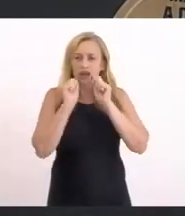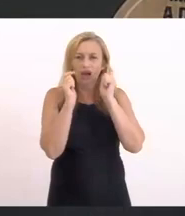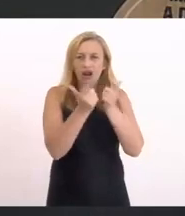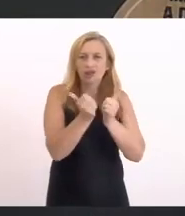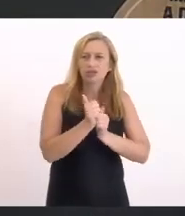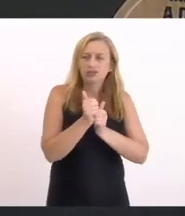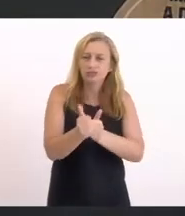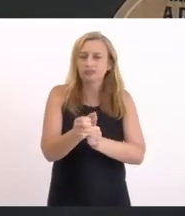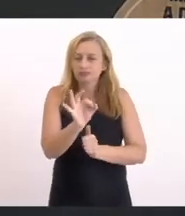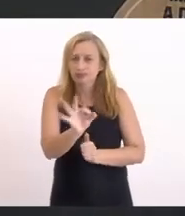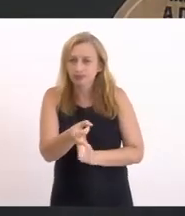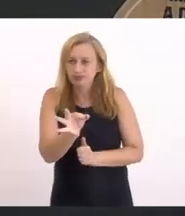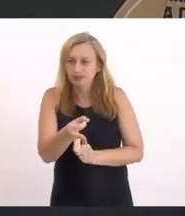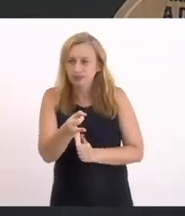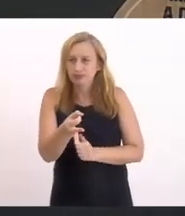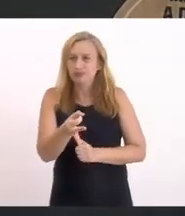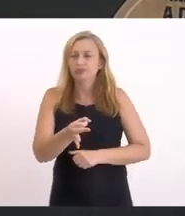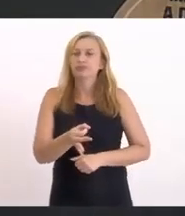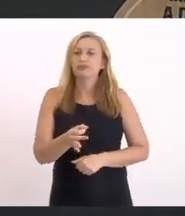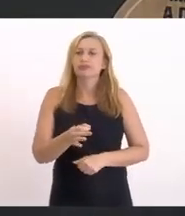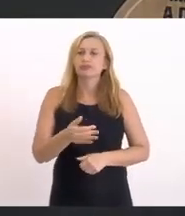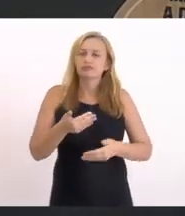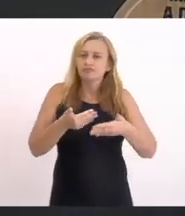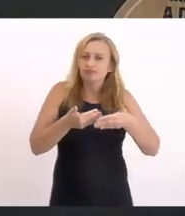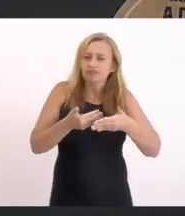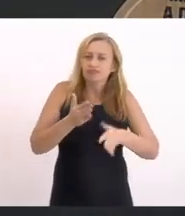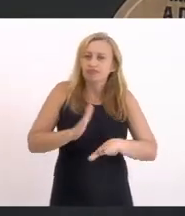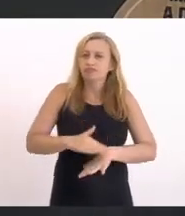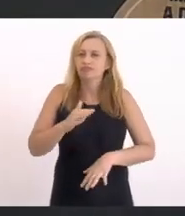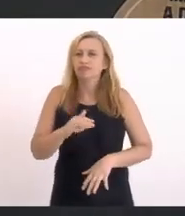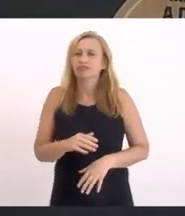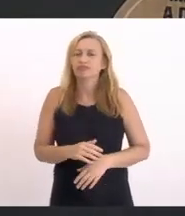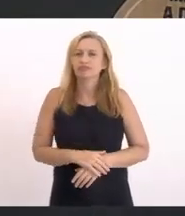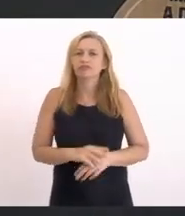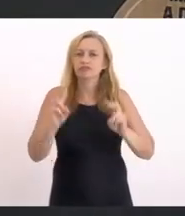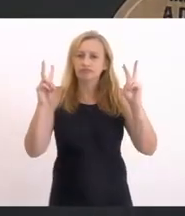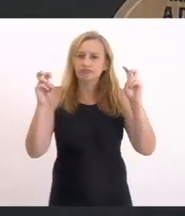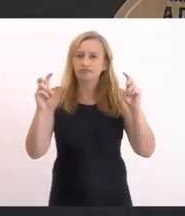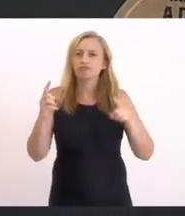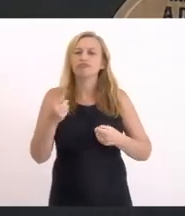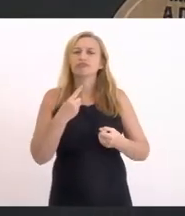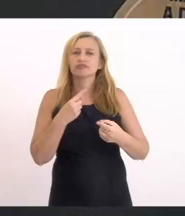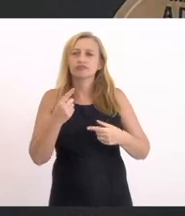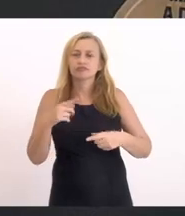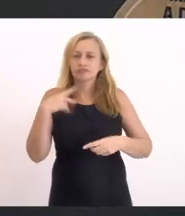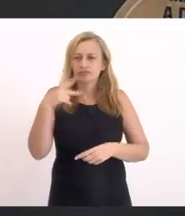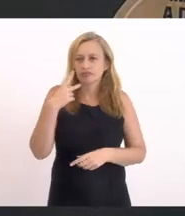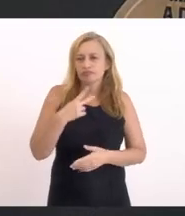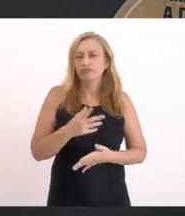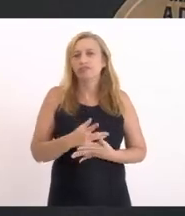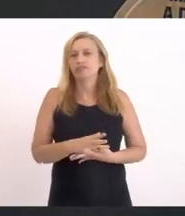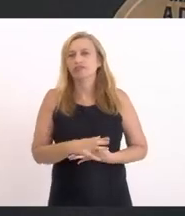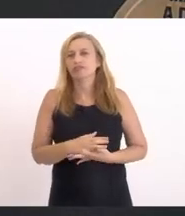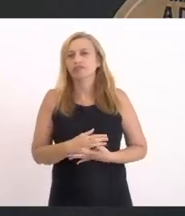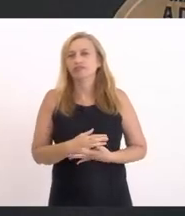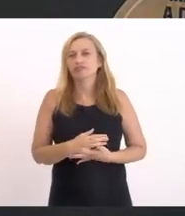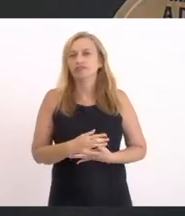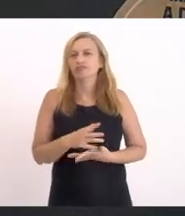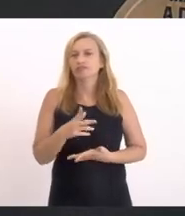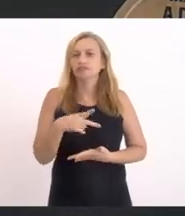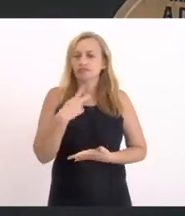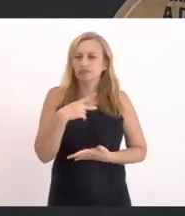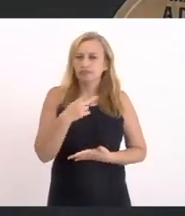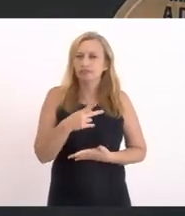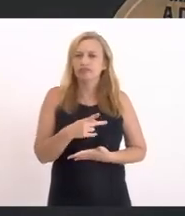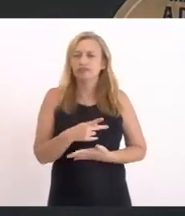acompanhe De fato Mais próximo Dessa questão política Que tem sido Colocada